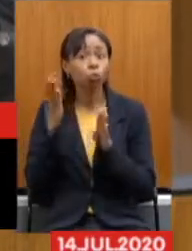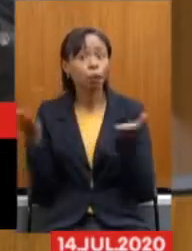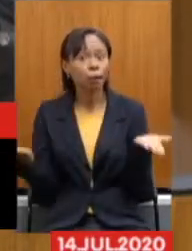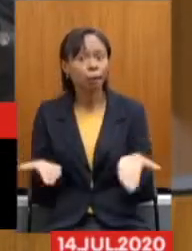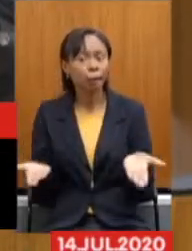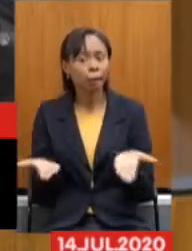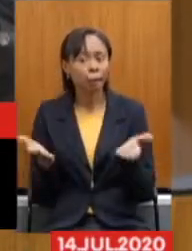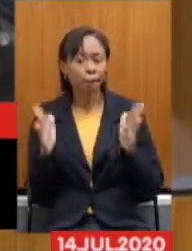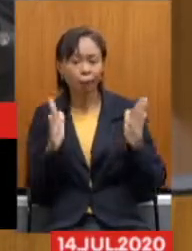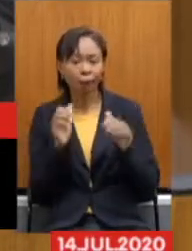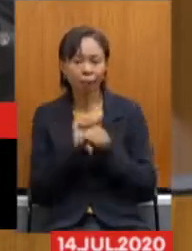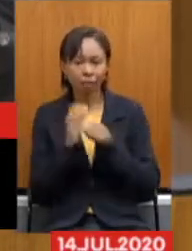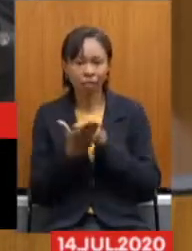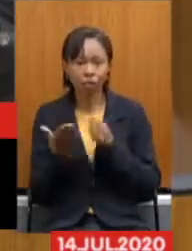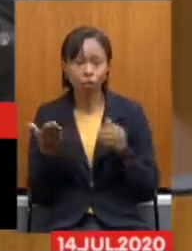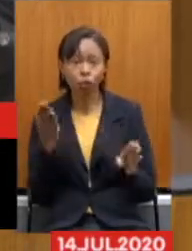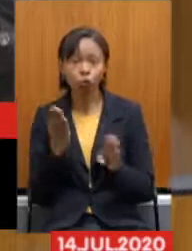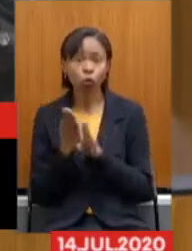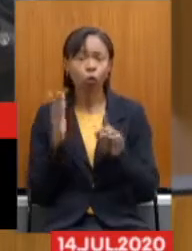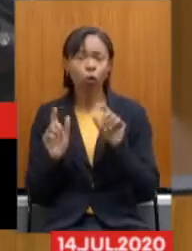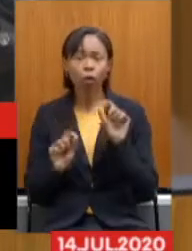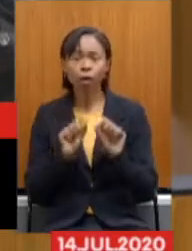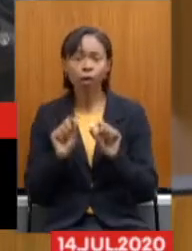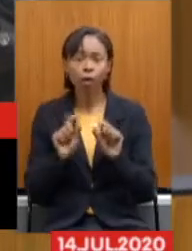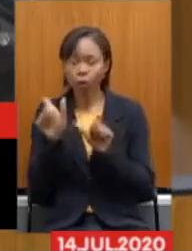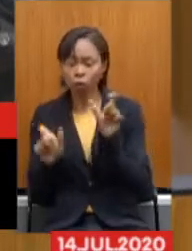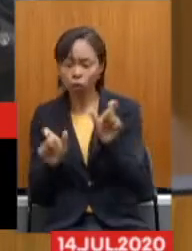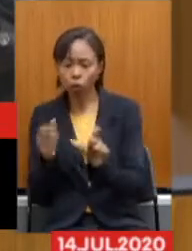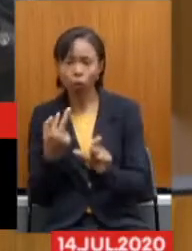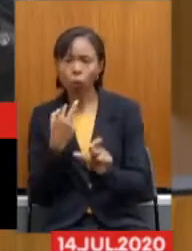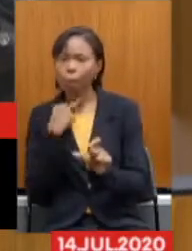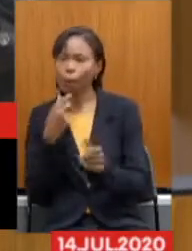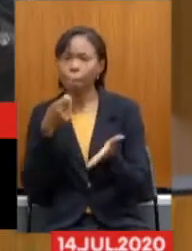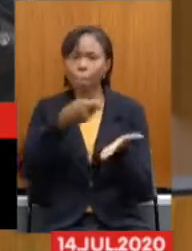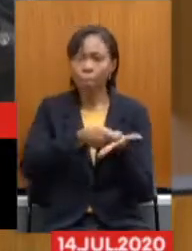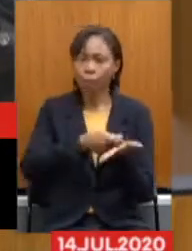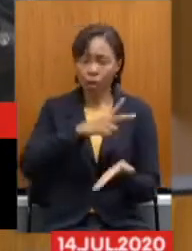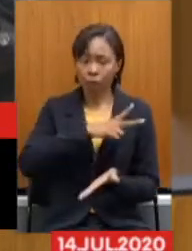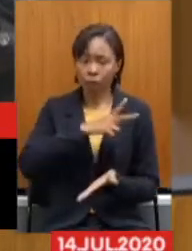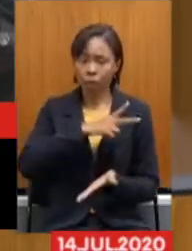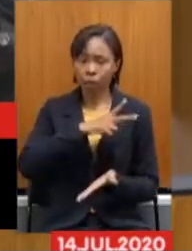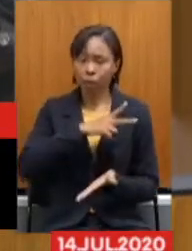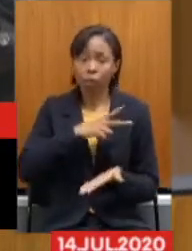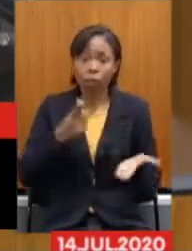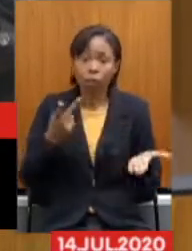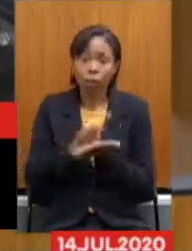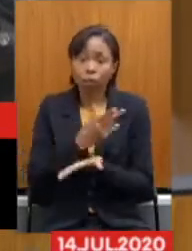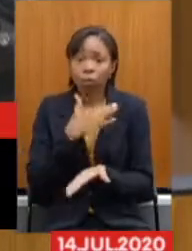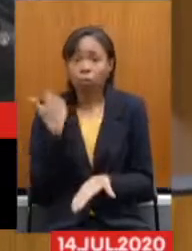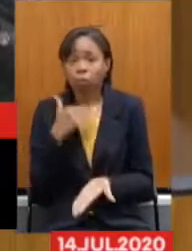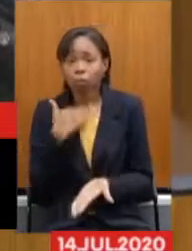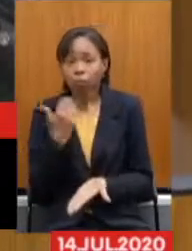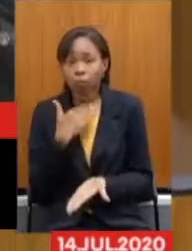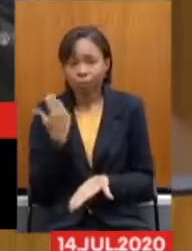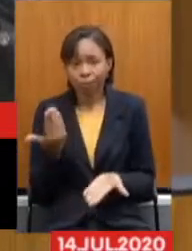servidores lógica, de que quem não pode pagar o sistema privado na saúde está simplesmente morrendo.